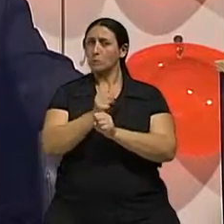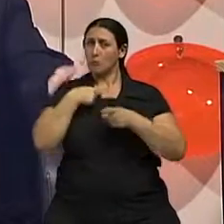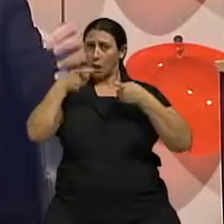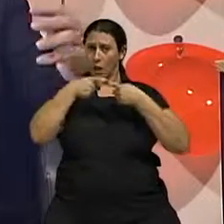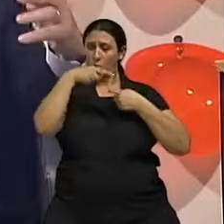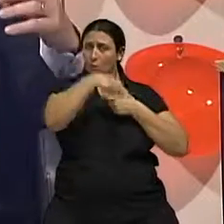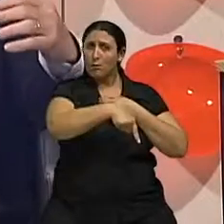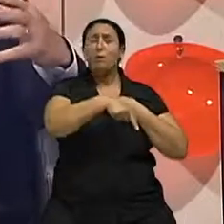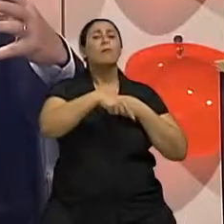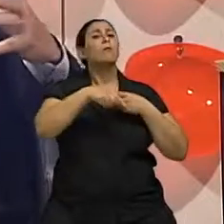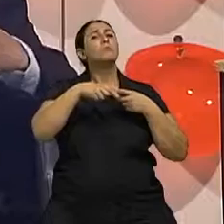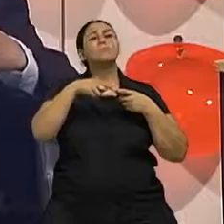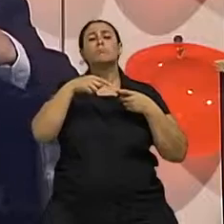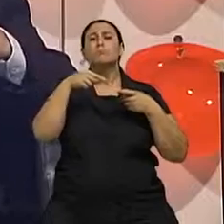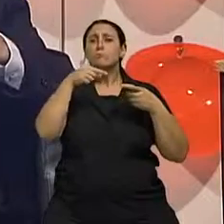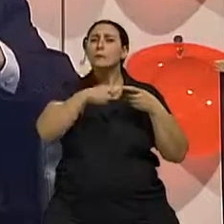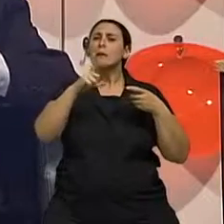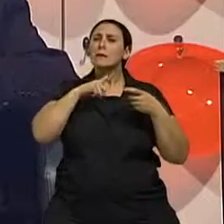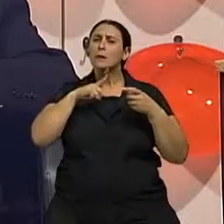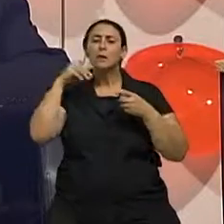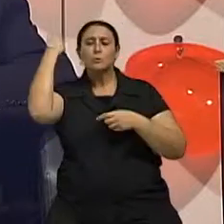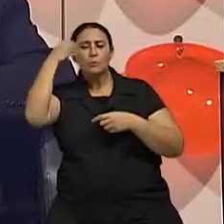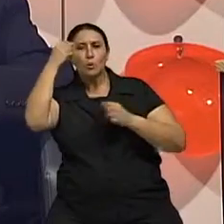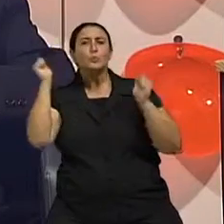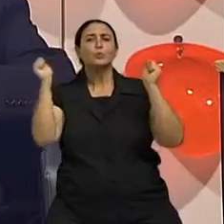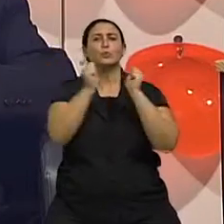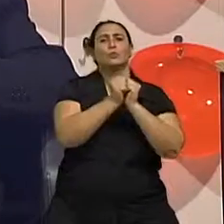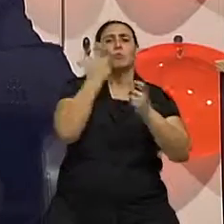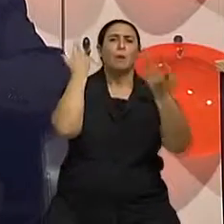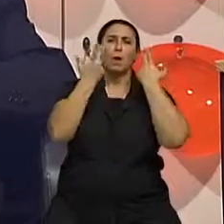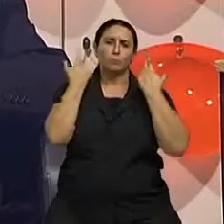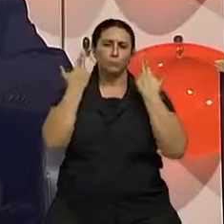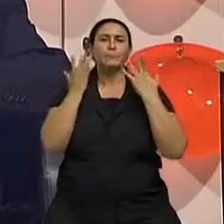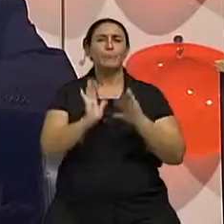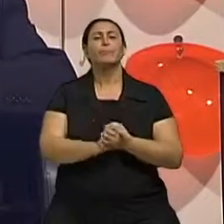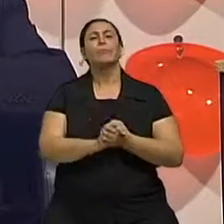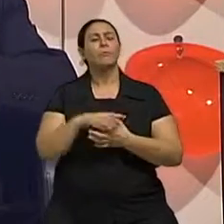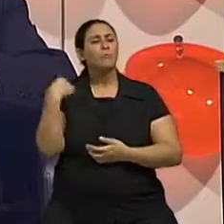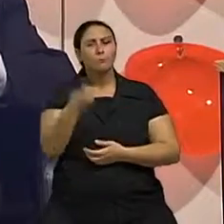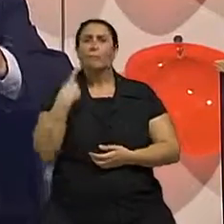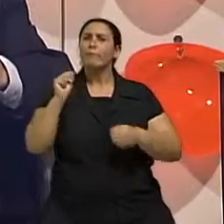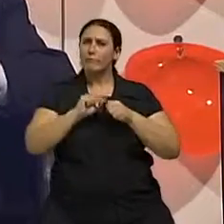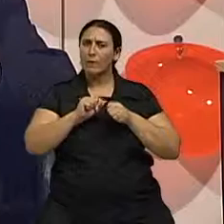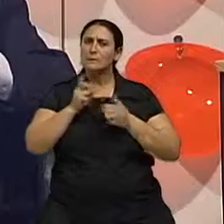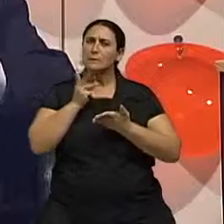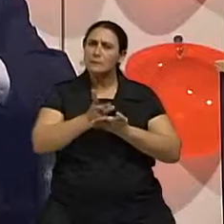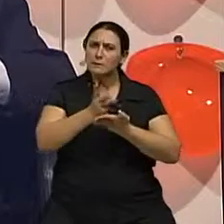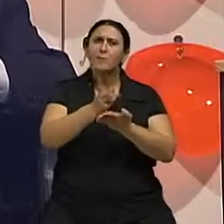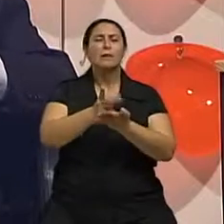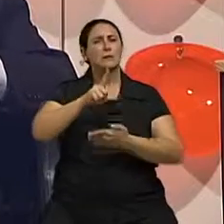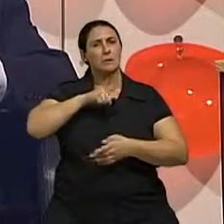une a psicologia com a cirurgia plástica. Então a gente faz de rotina uma